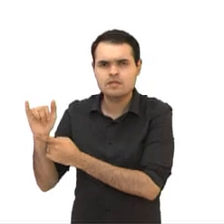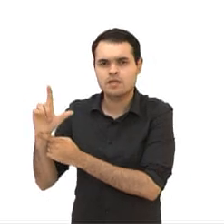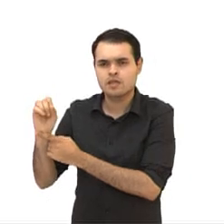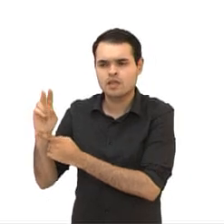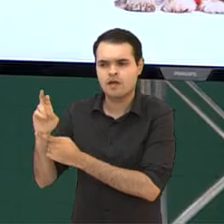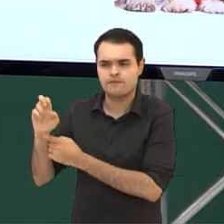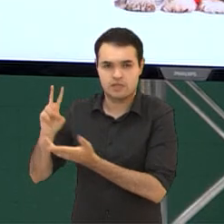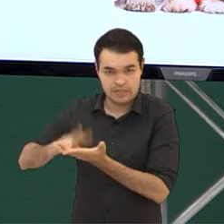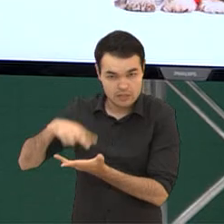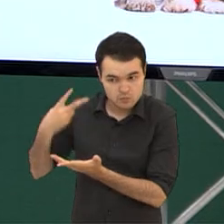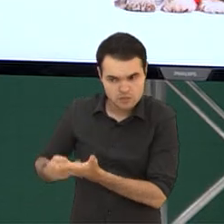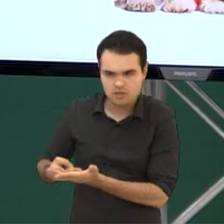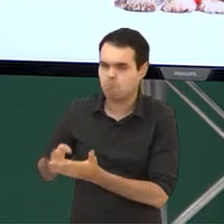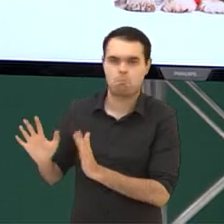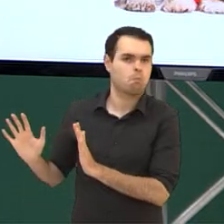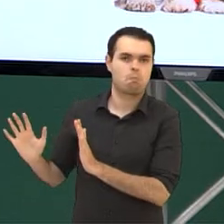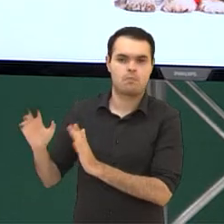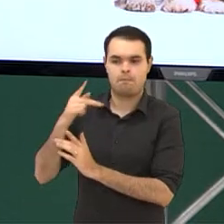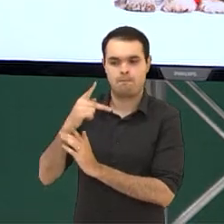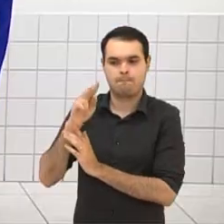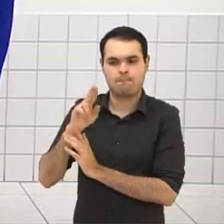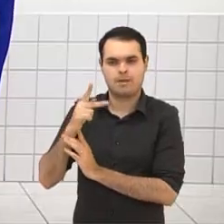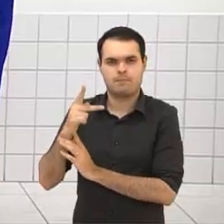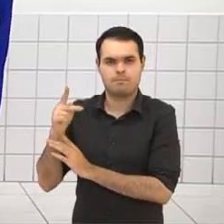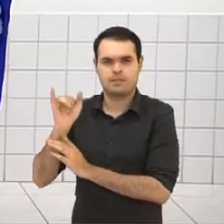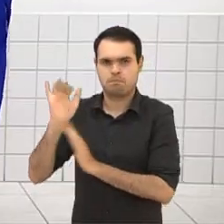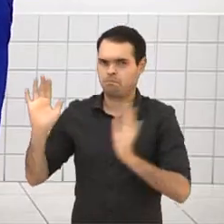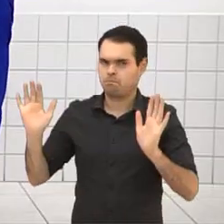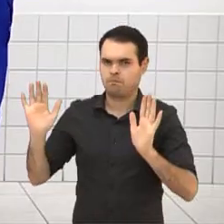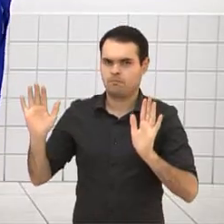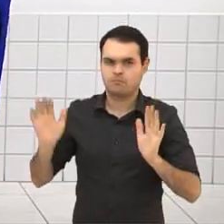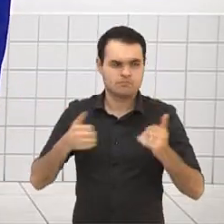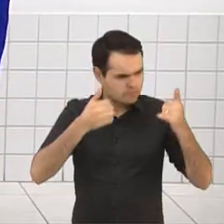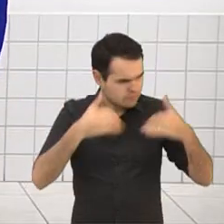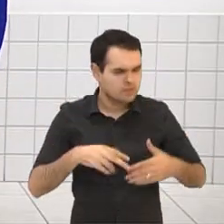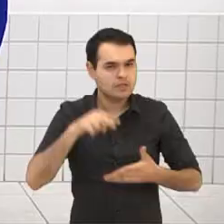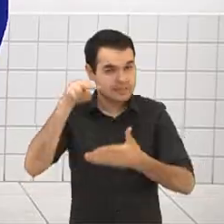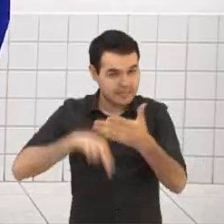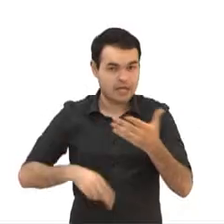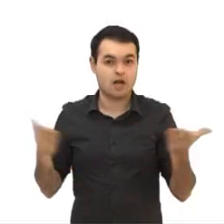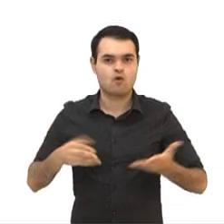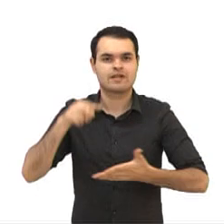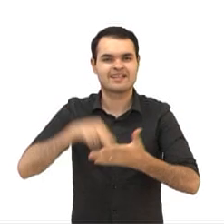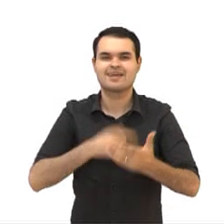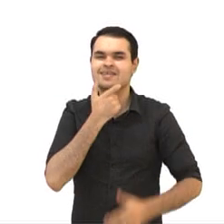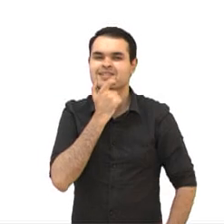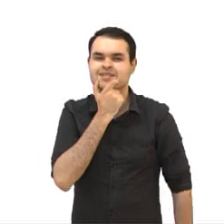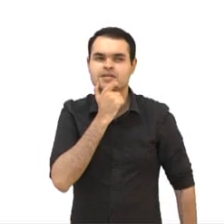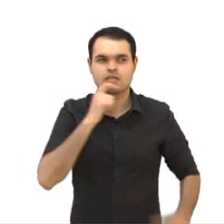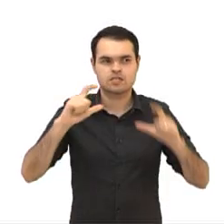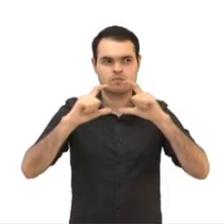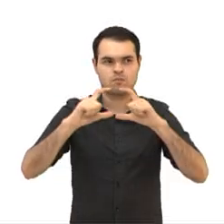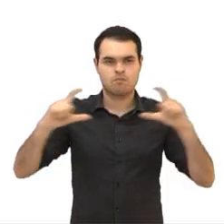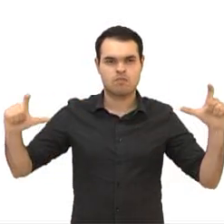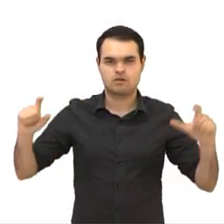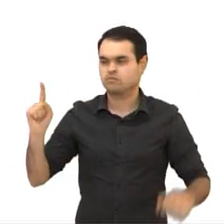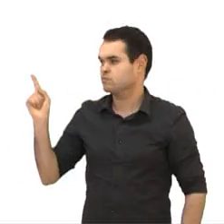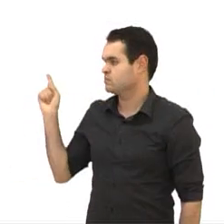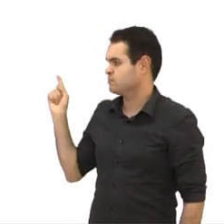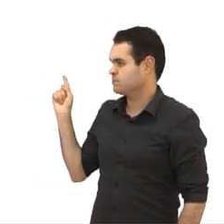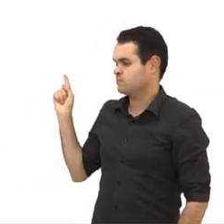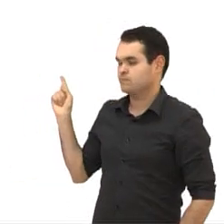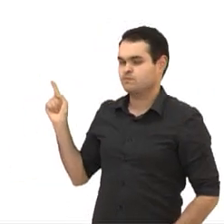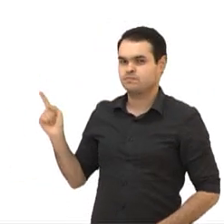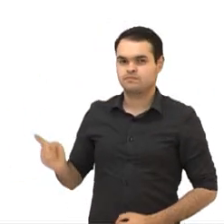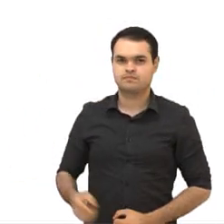traduzir o significado de Puppy. Teacher, can you read for us, please? Of course it. Puppy Love is an informal term for feelings